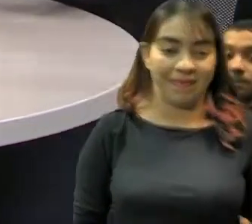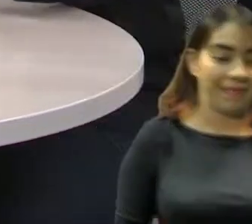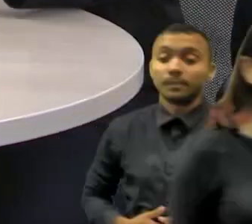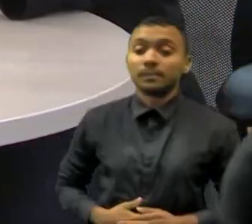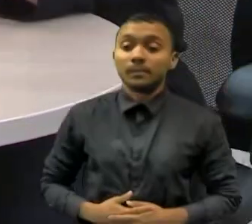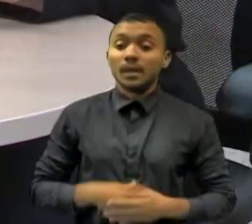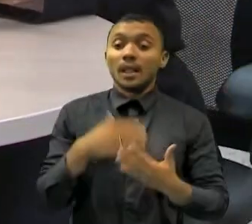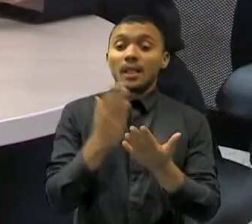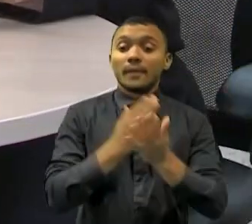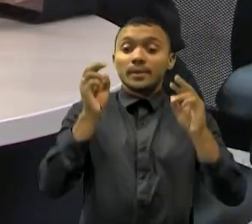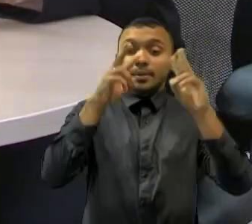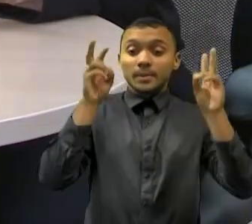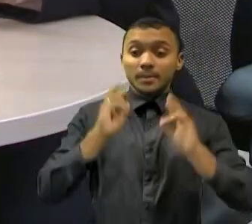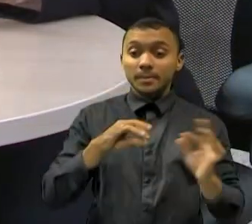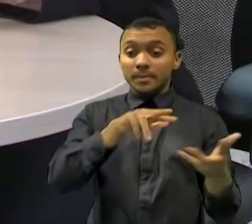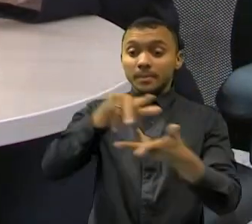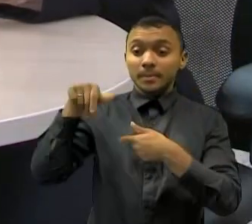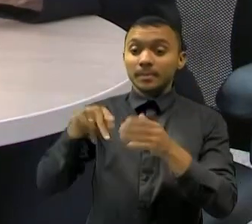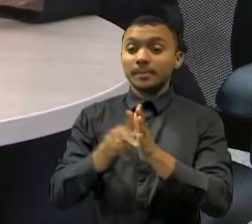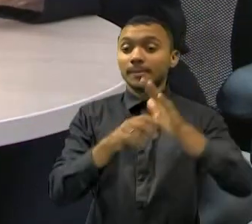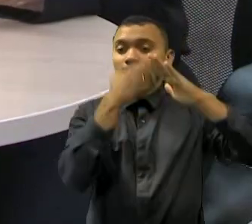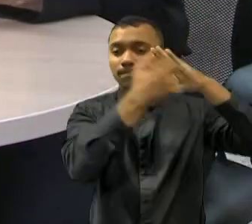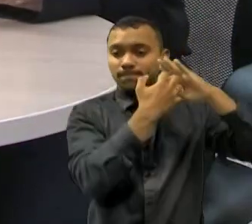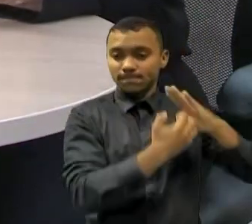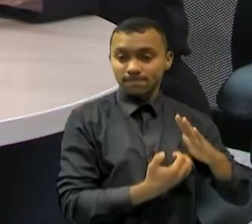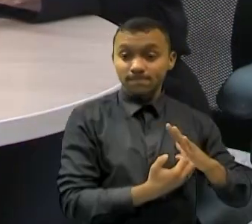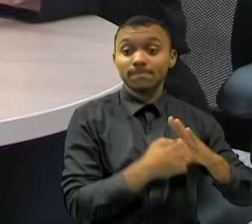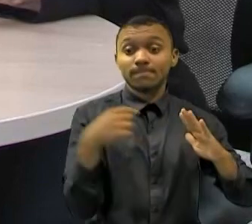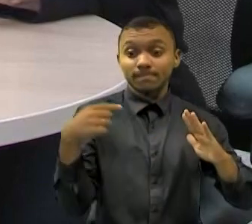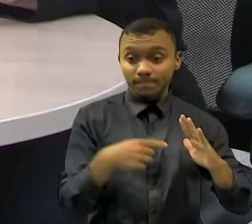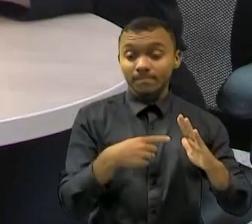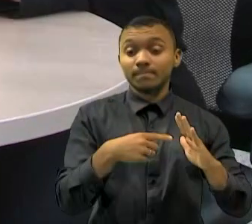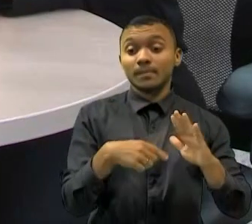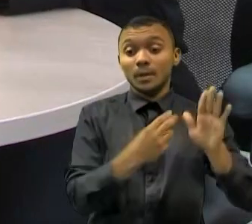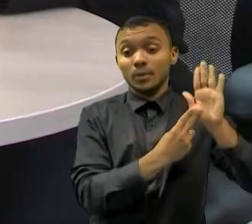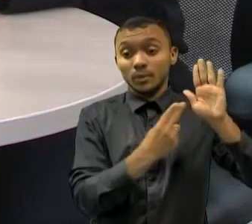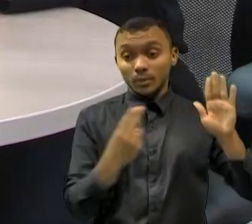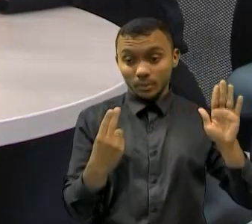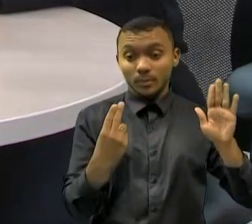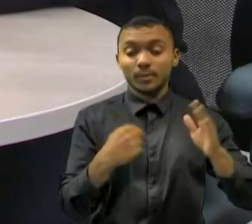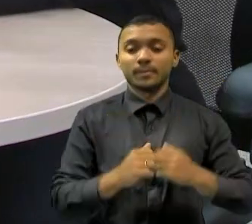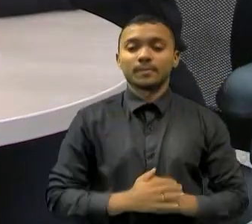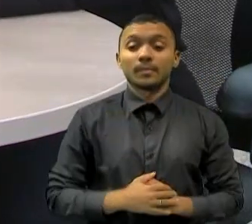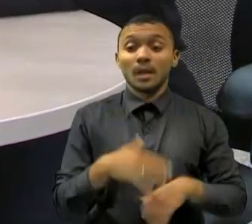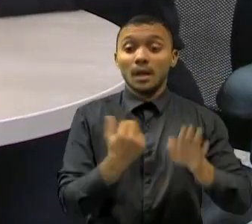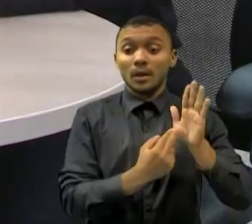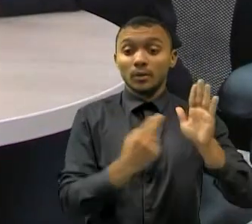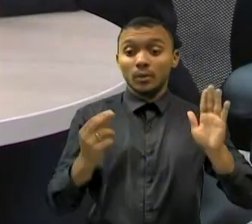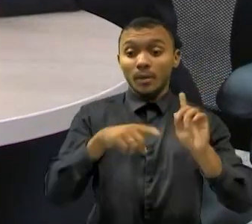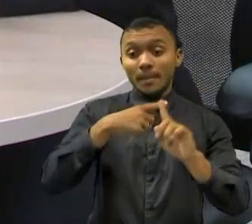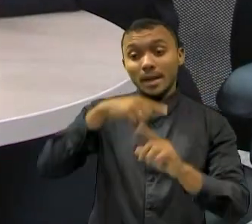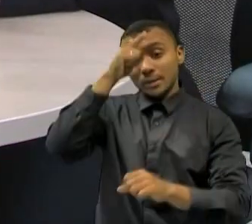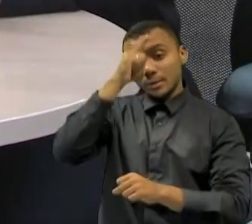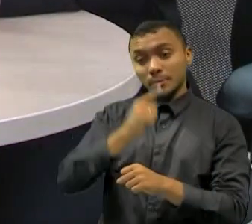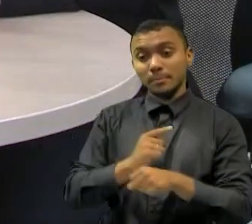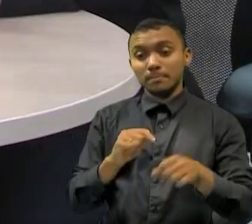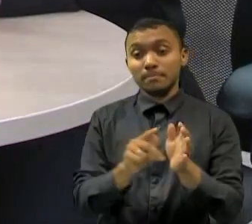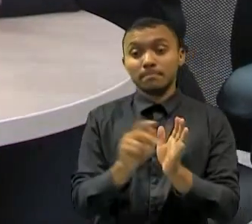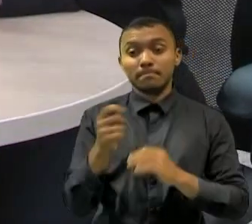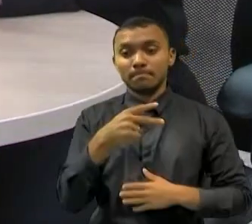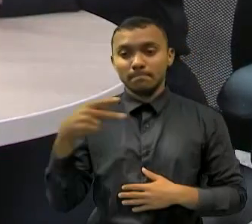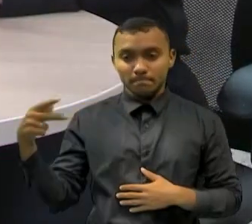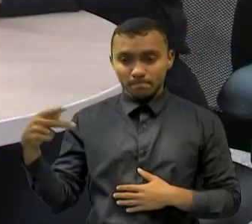cooperativo nas organizações do escritor e gerente corporativo de